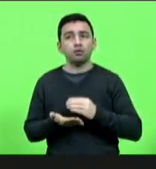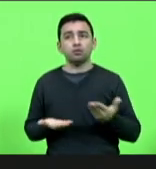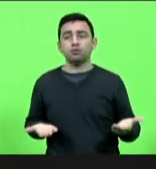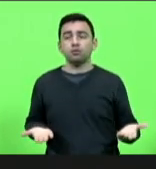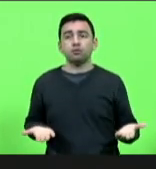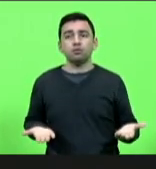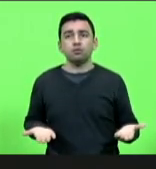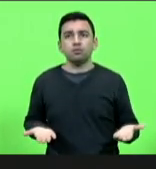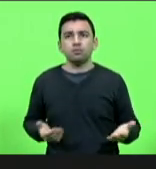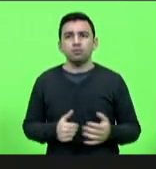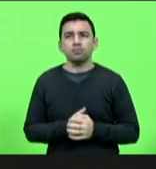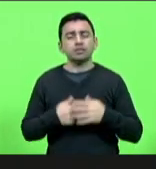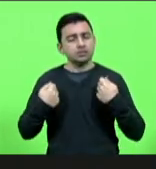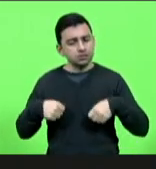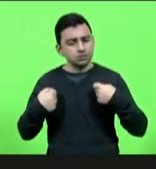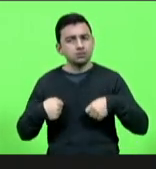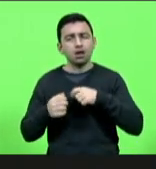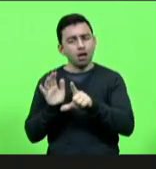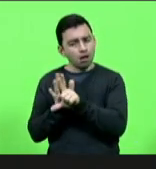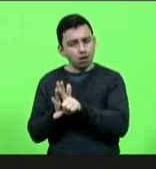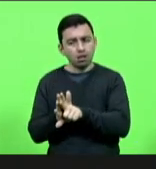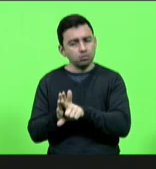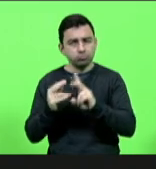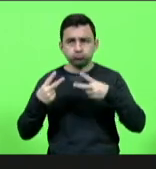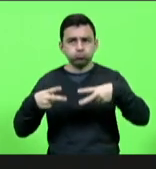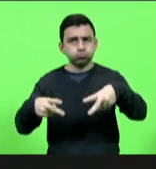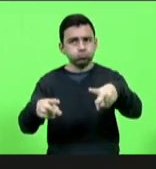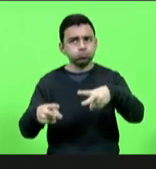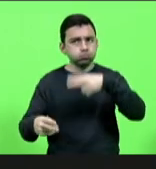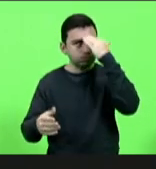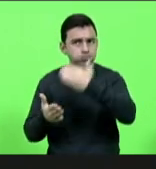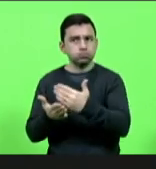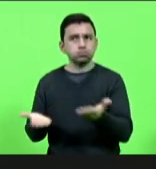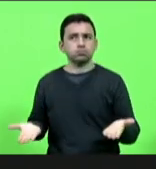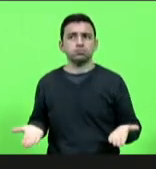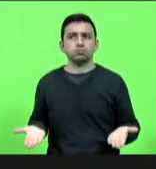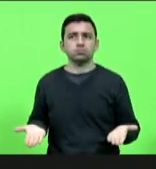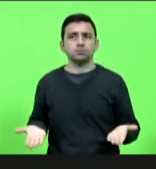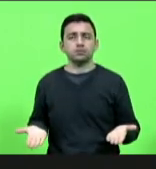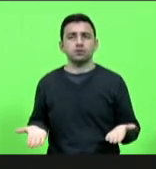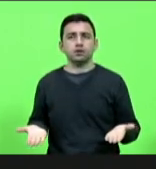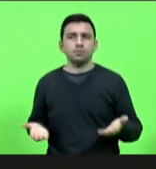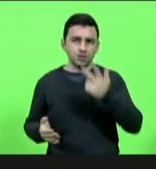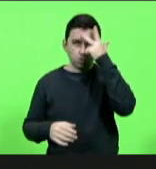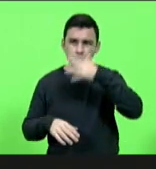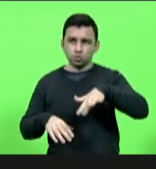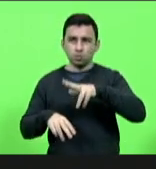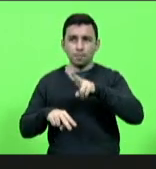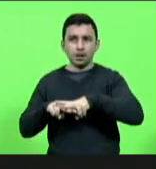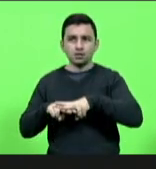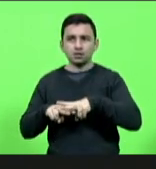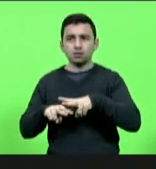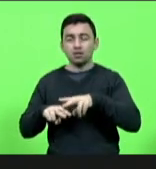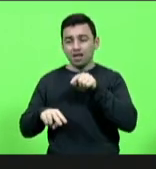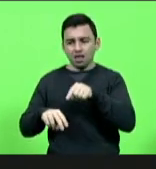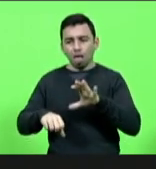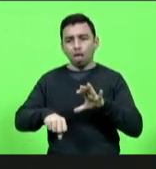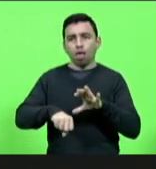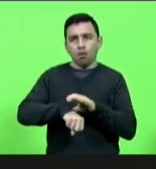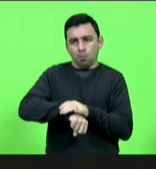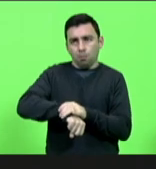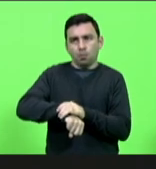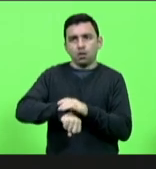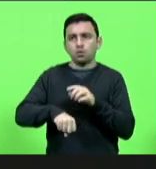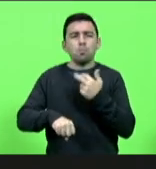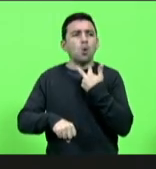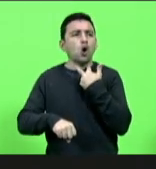lutamos por ela aprovamos e agora ela tem que entrar em vigor os apenados não podem onerar o Estado não podem onerar o